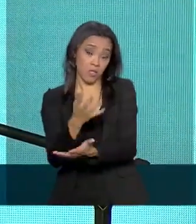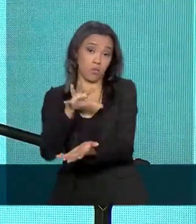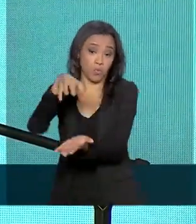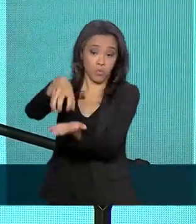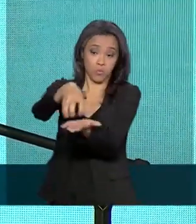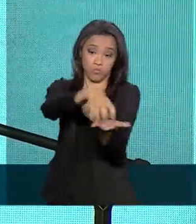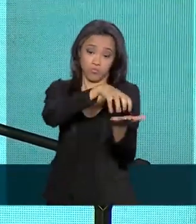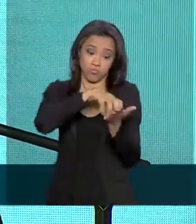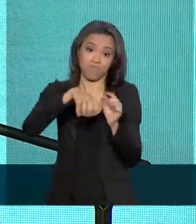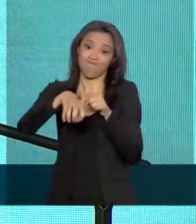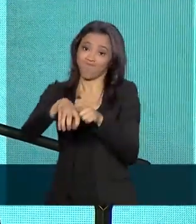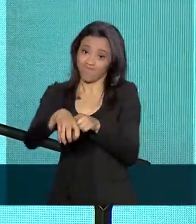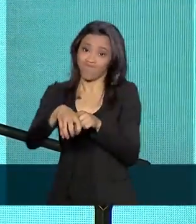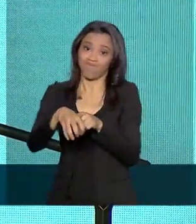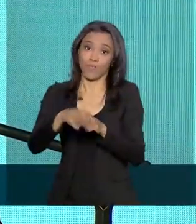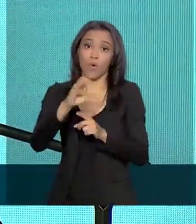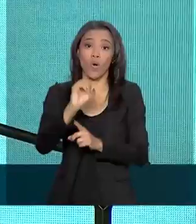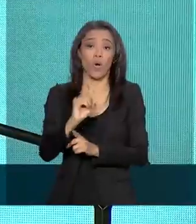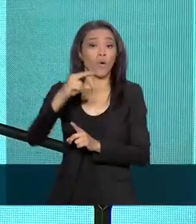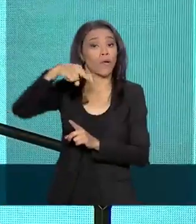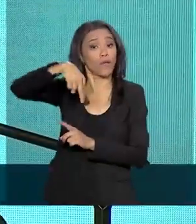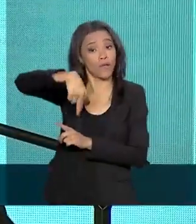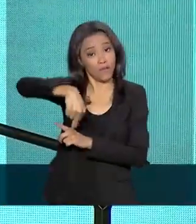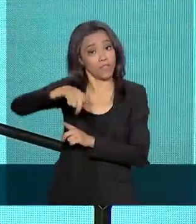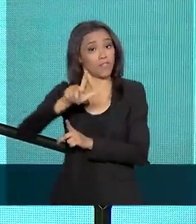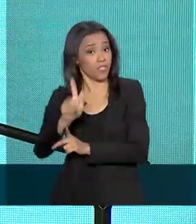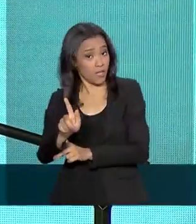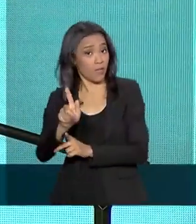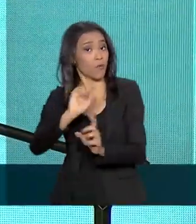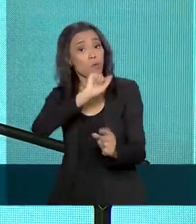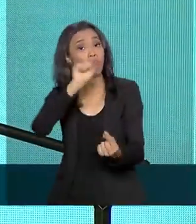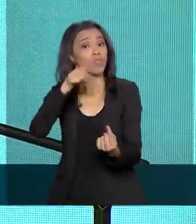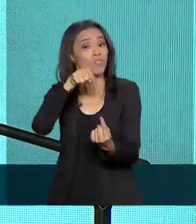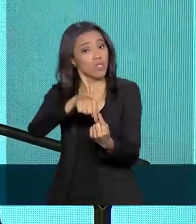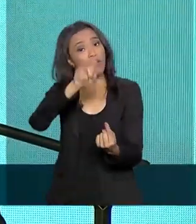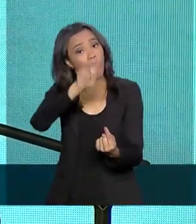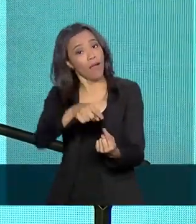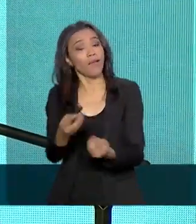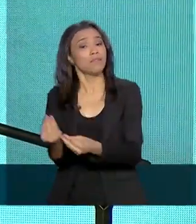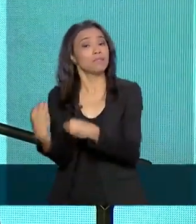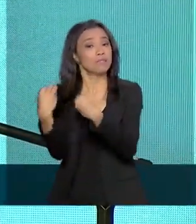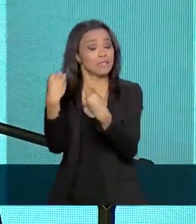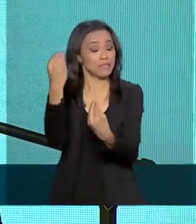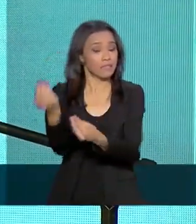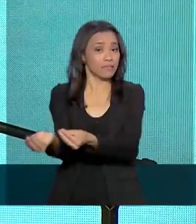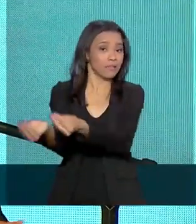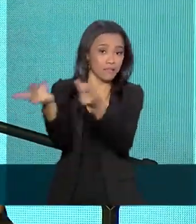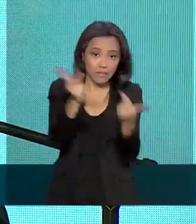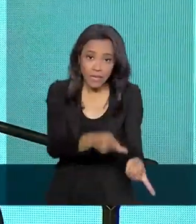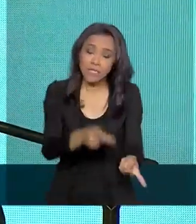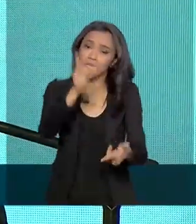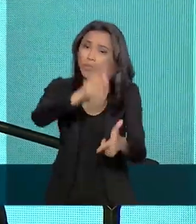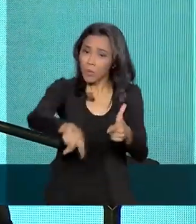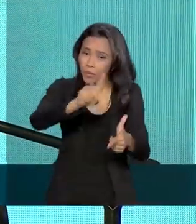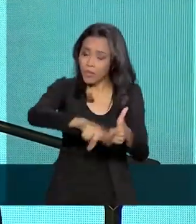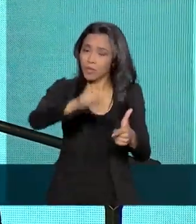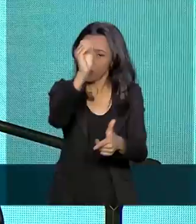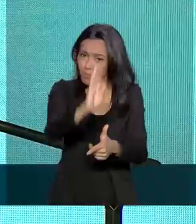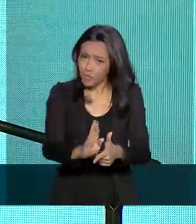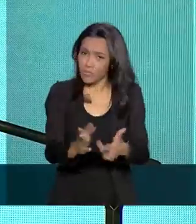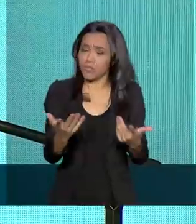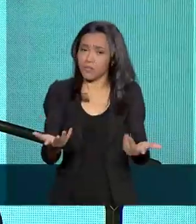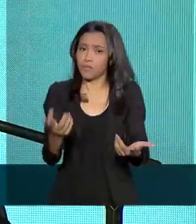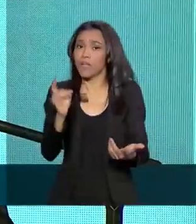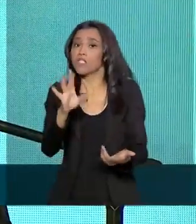perderam grana, qual a intenção? Trazer problemas para o Brasil. É só estudar um pouquinho a questão do AAA